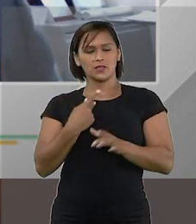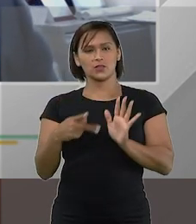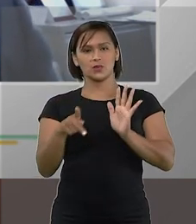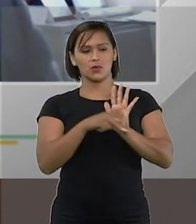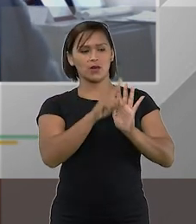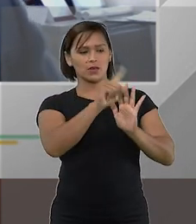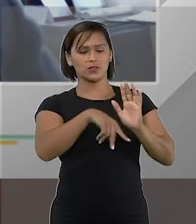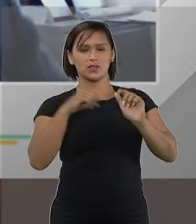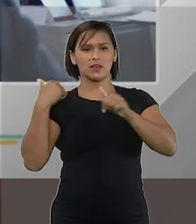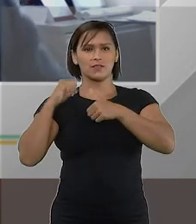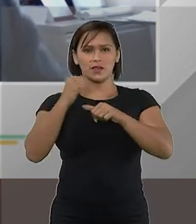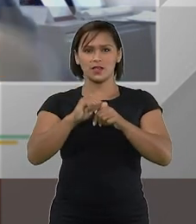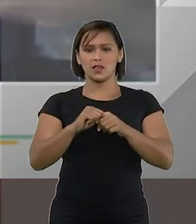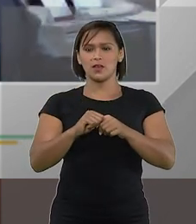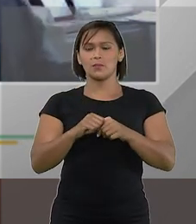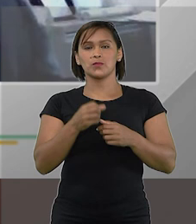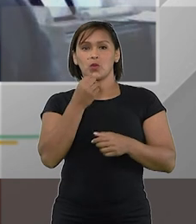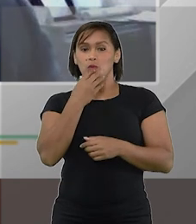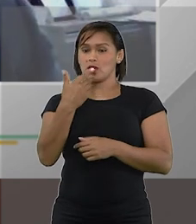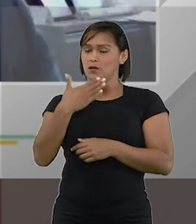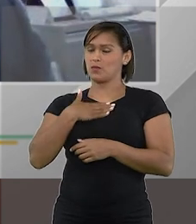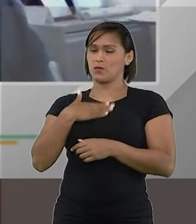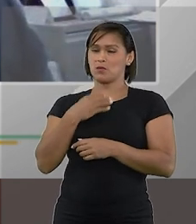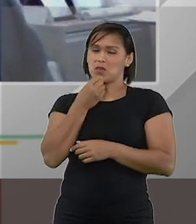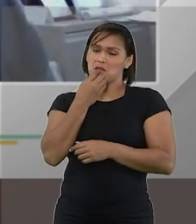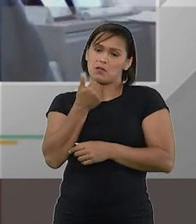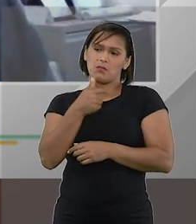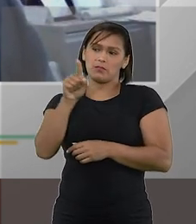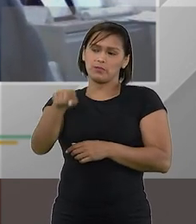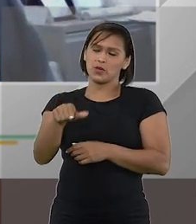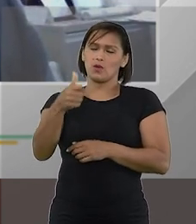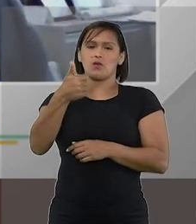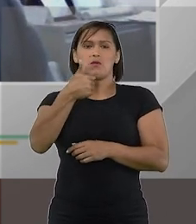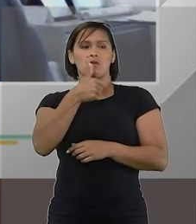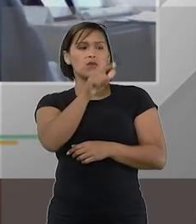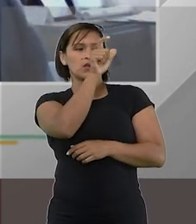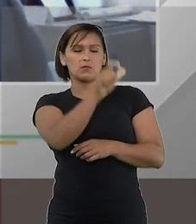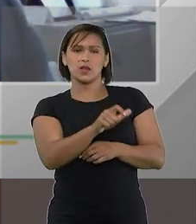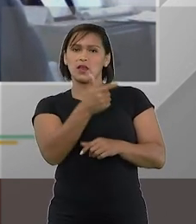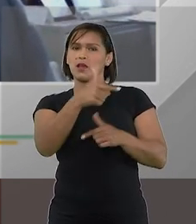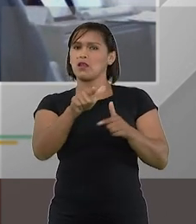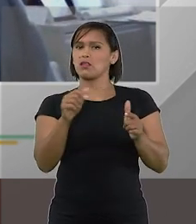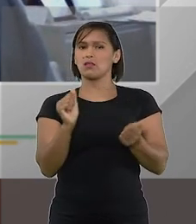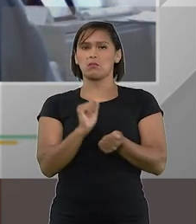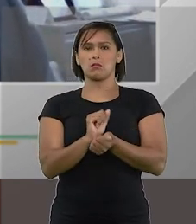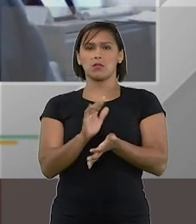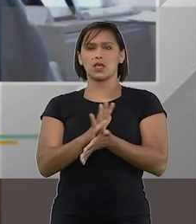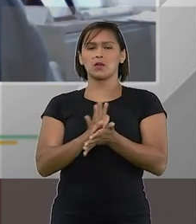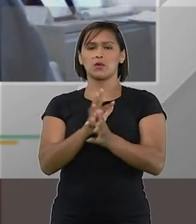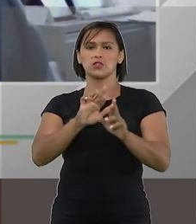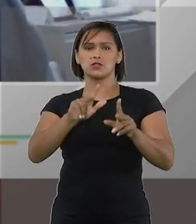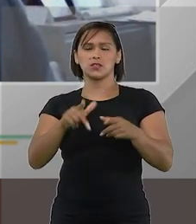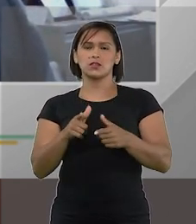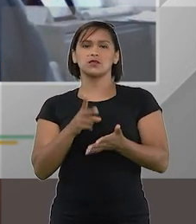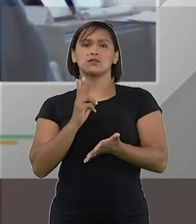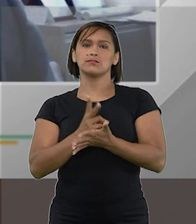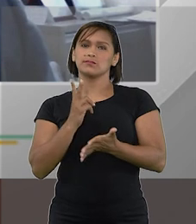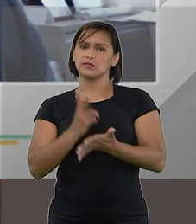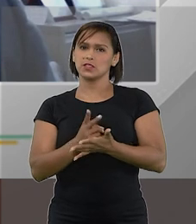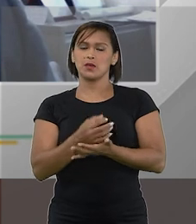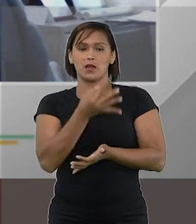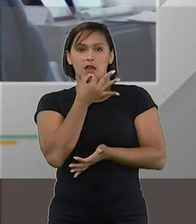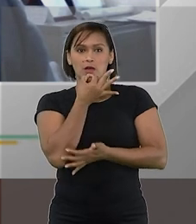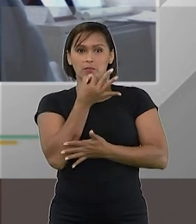avalia o que é perfeito para mim pode não ser perfeito para Fátima e por aí vai então sempre há